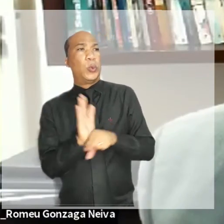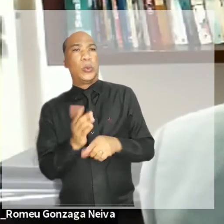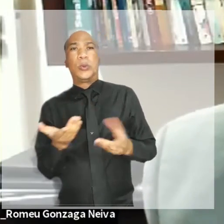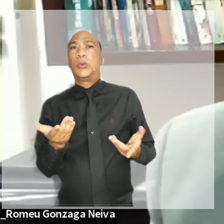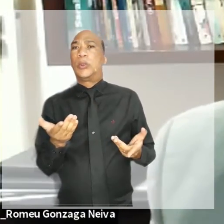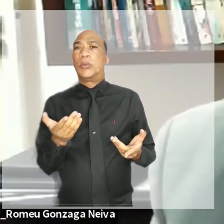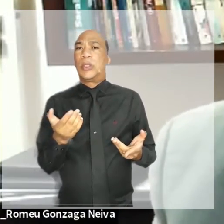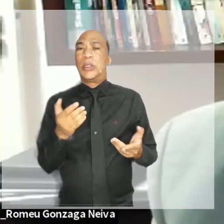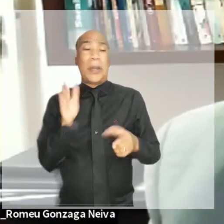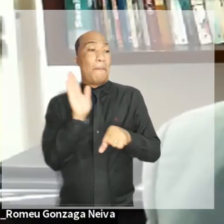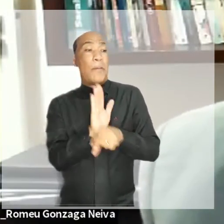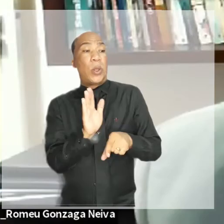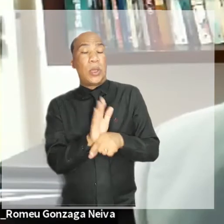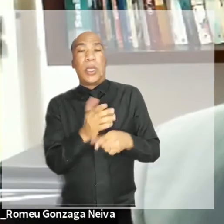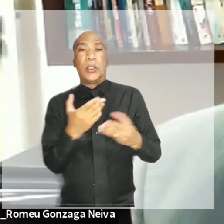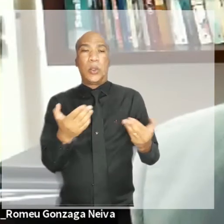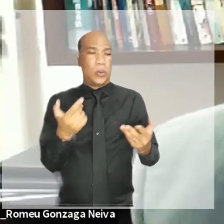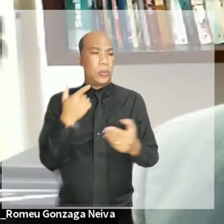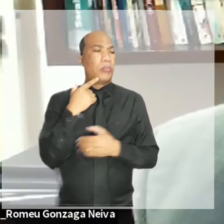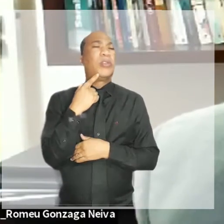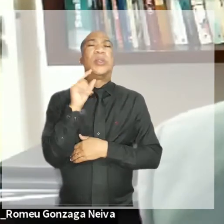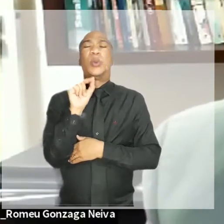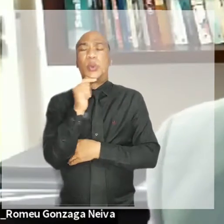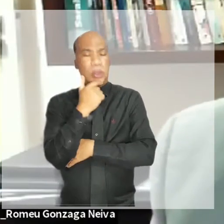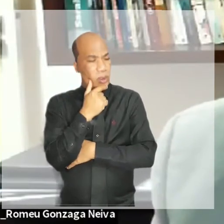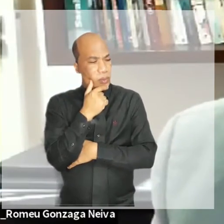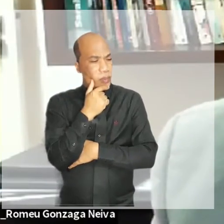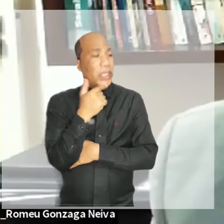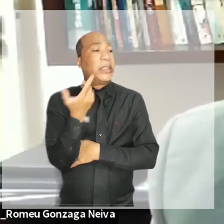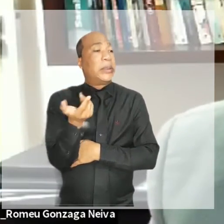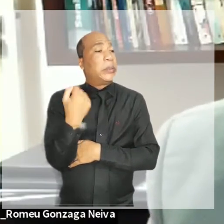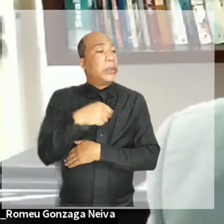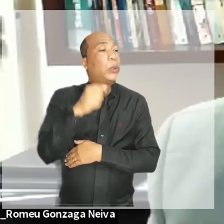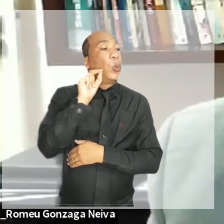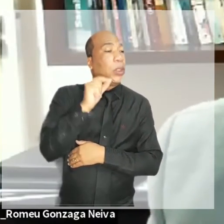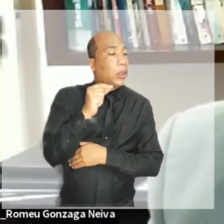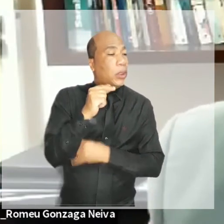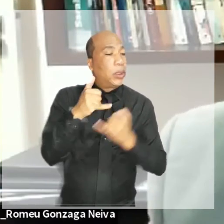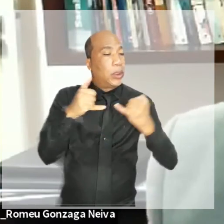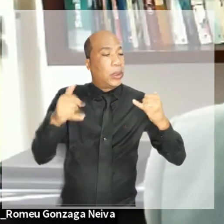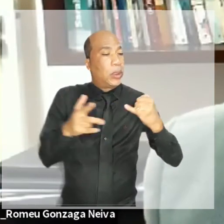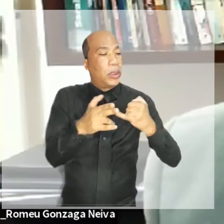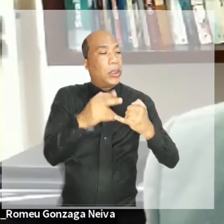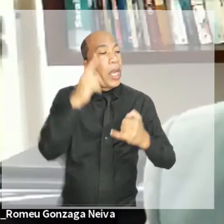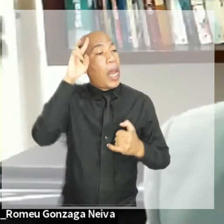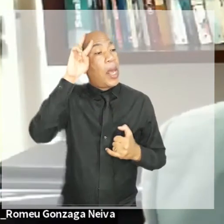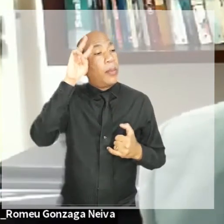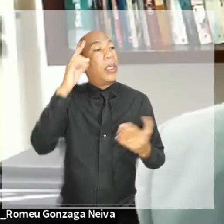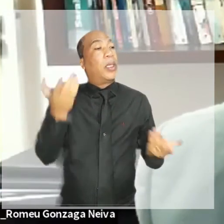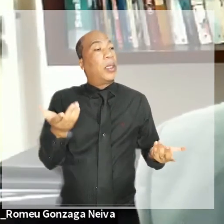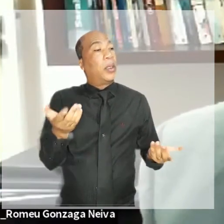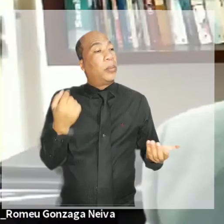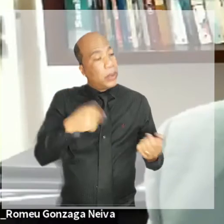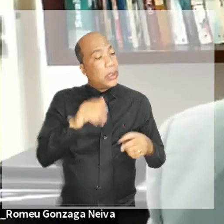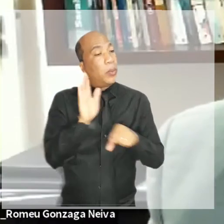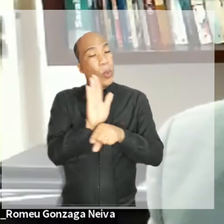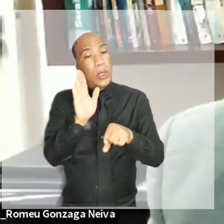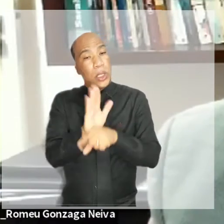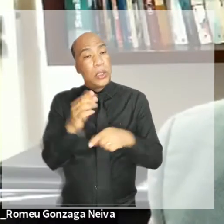acabei de relatar, para criar-se uma proteção que ainda não existe efetivamente,